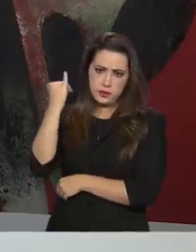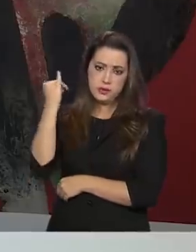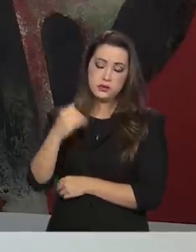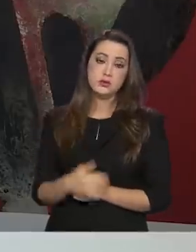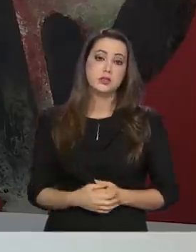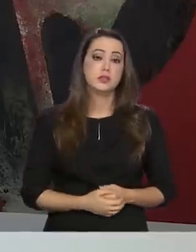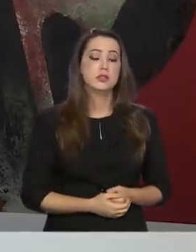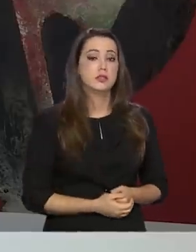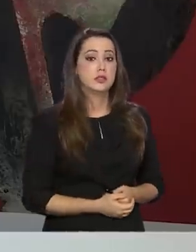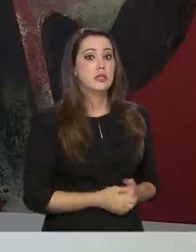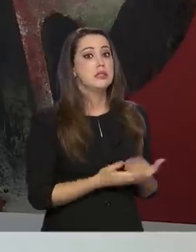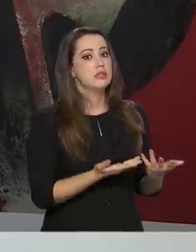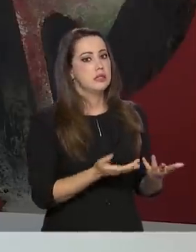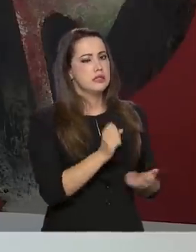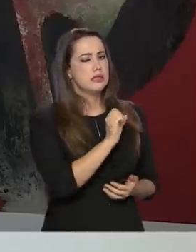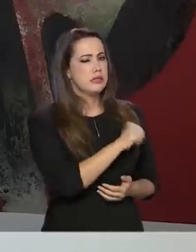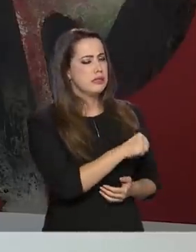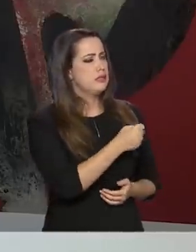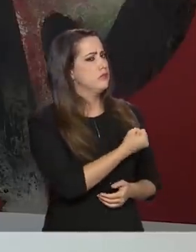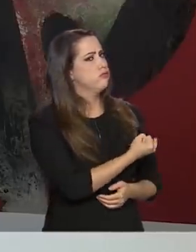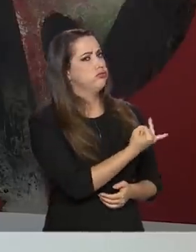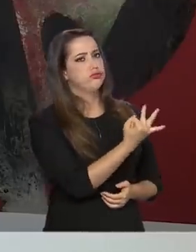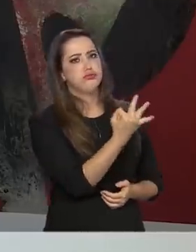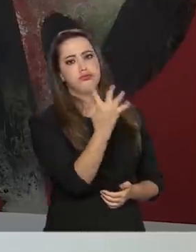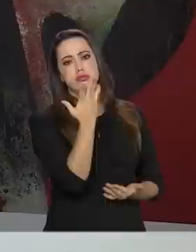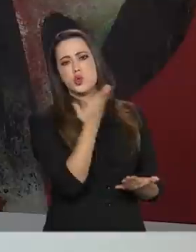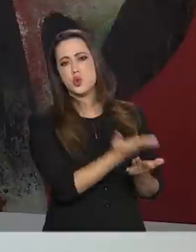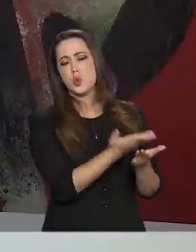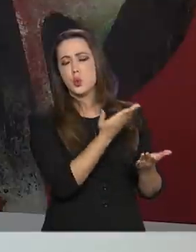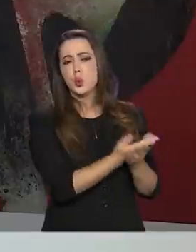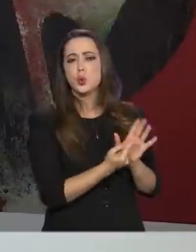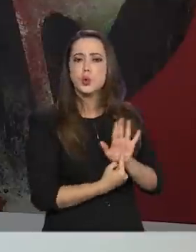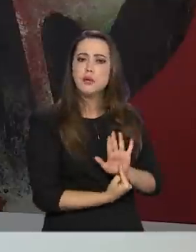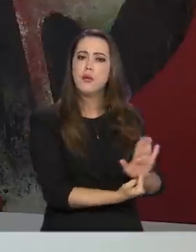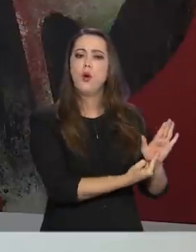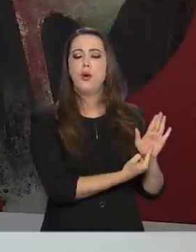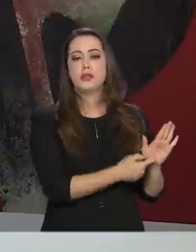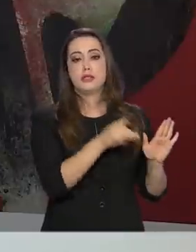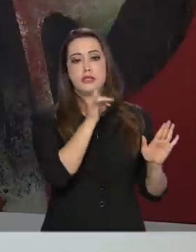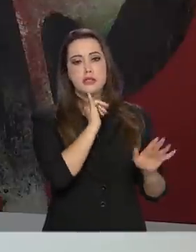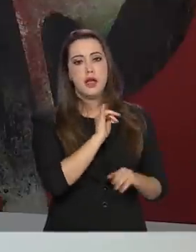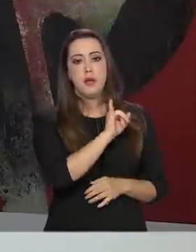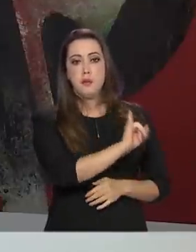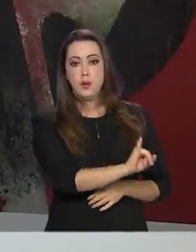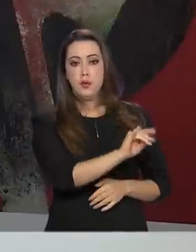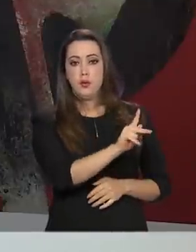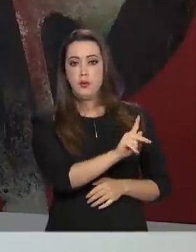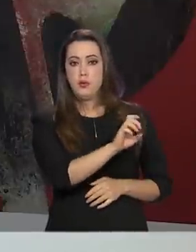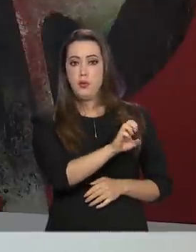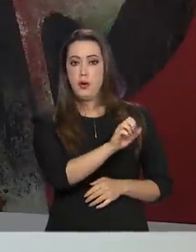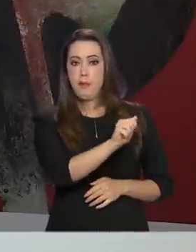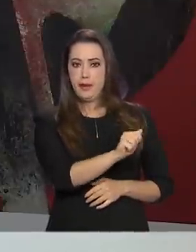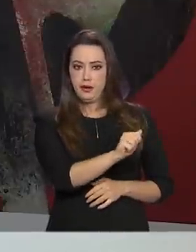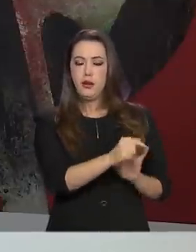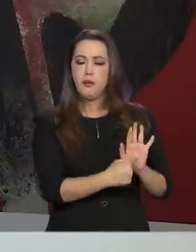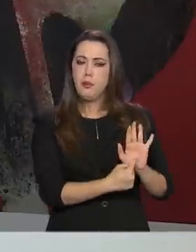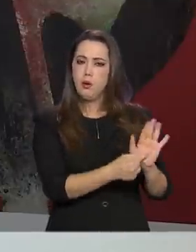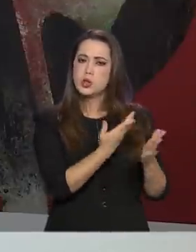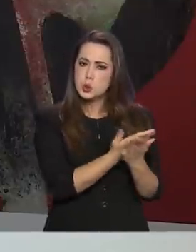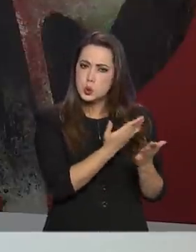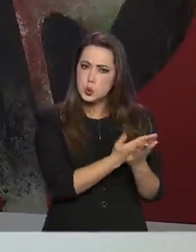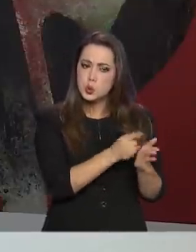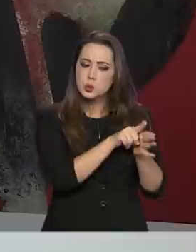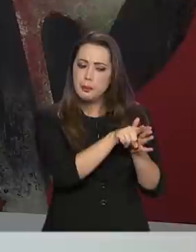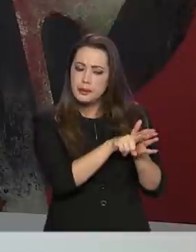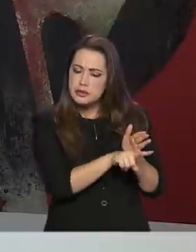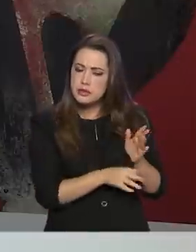de fato. Você tem vários estudos, o IPE lança mensalmente, nós temos aí a PNAD COVID que acompanha o rendimento dessas